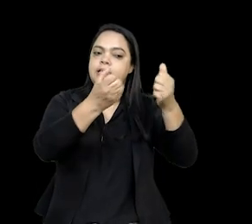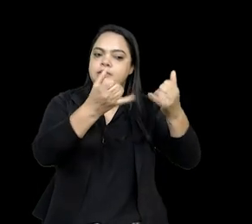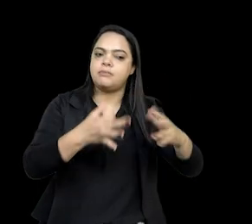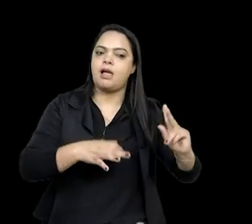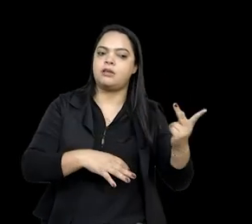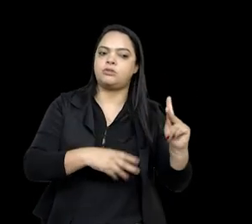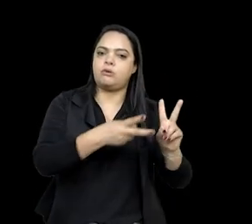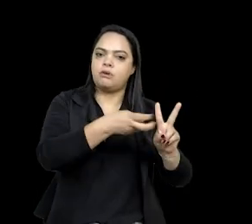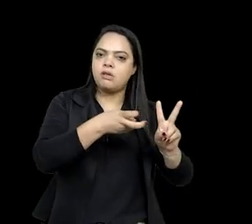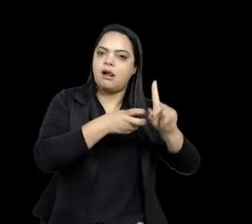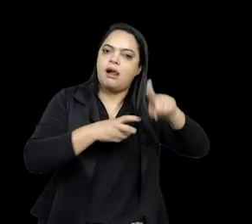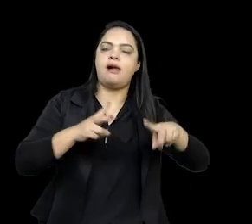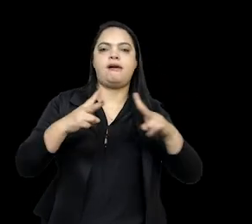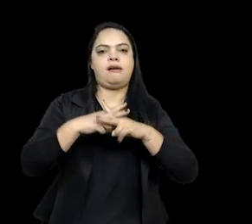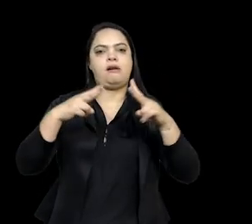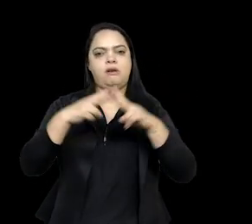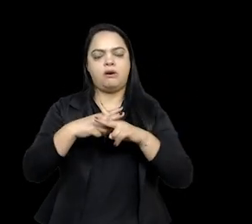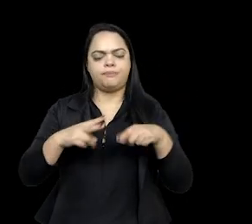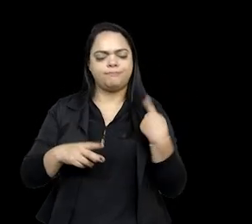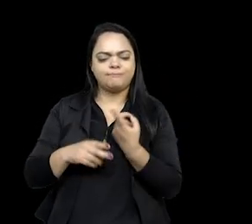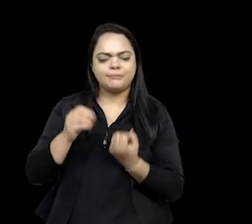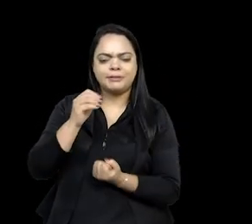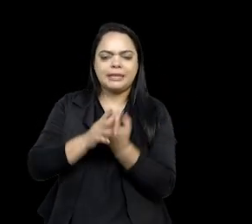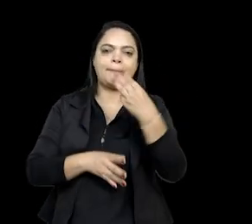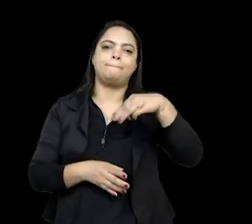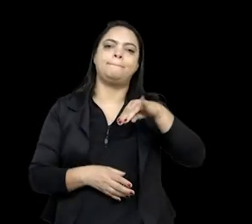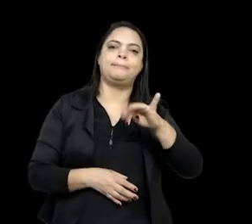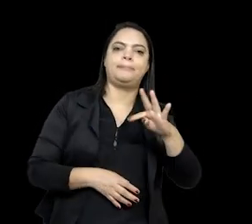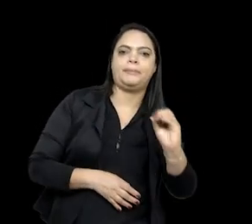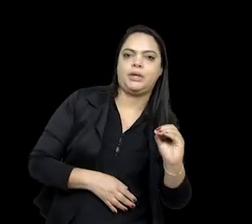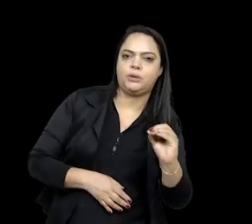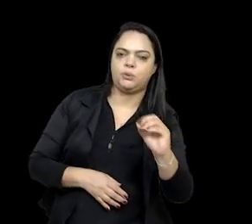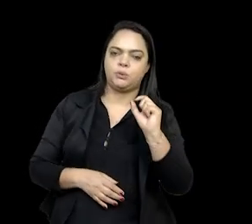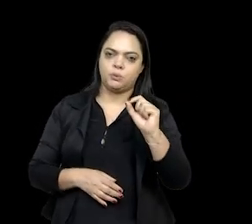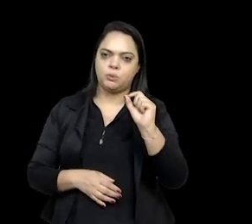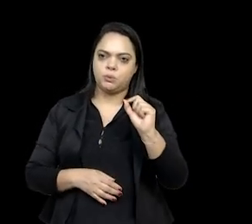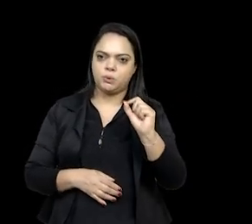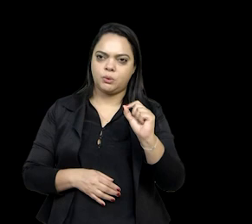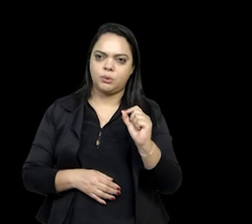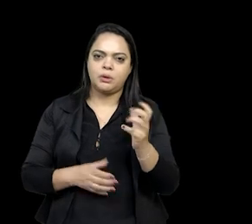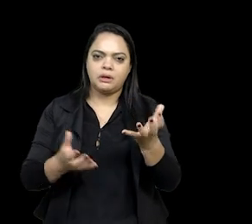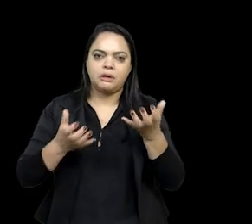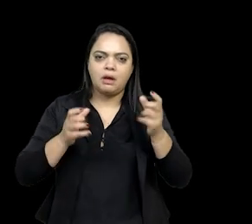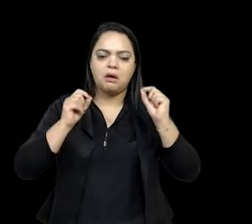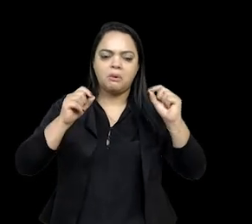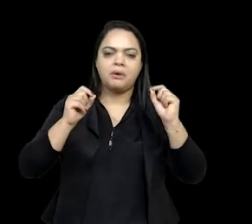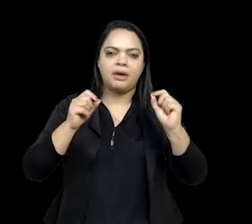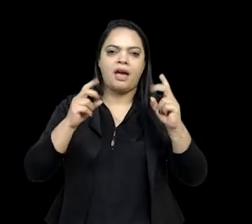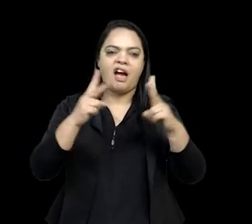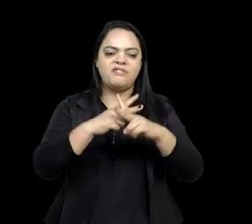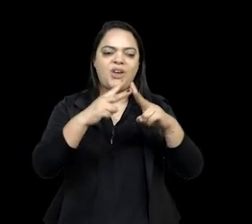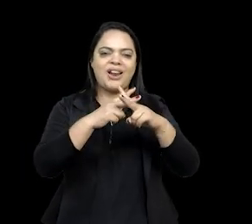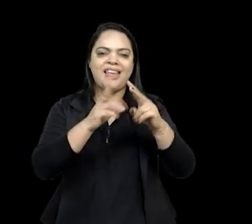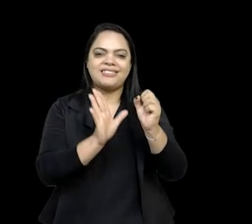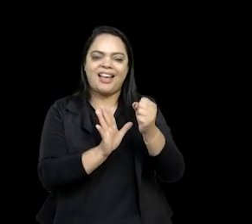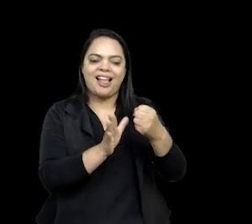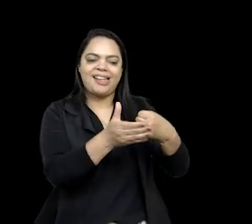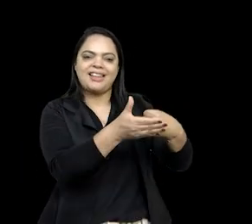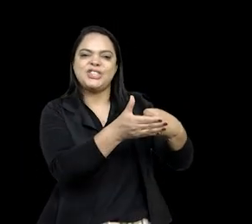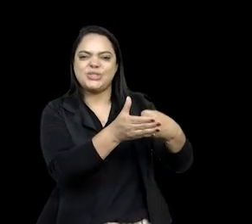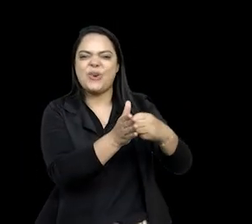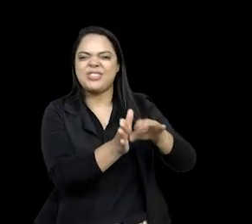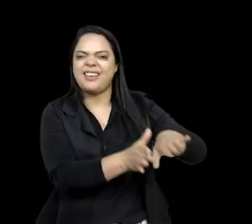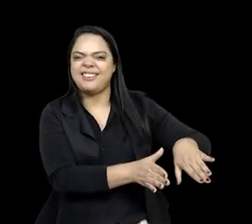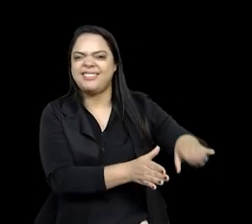Muitas vezes esses mitos de criação do Estado-nação eles tendem a apagar essa violência que é constituinte desse